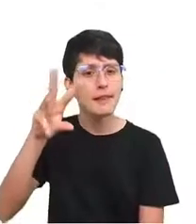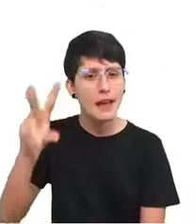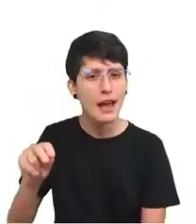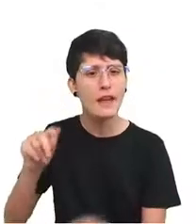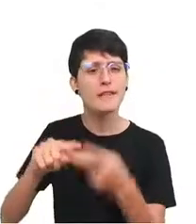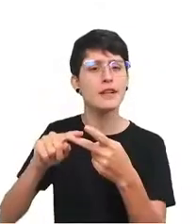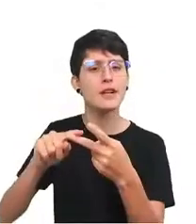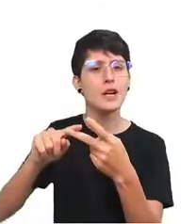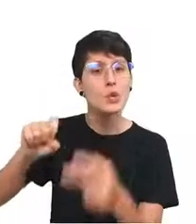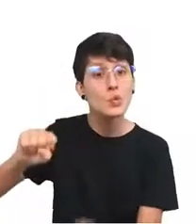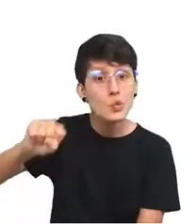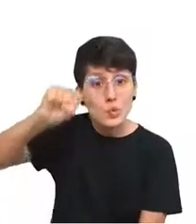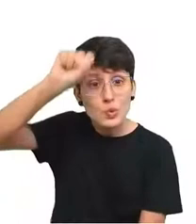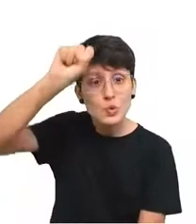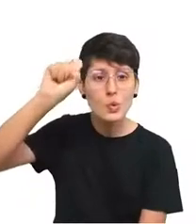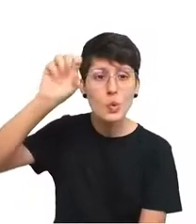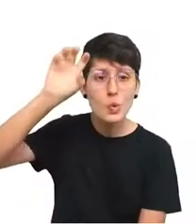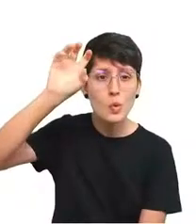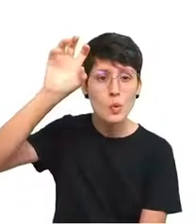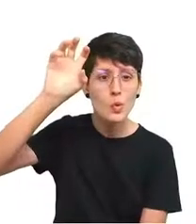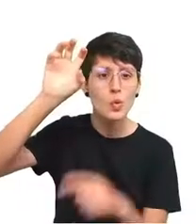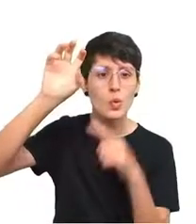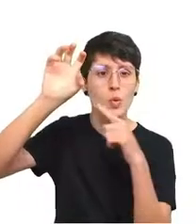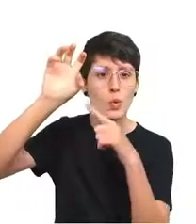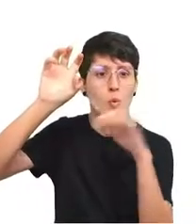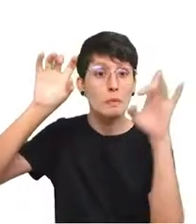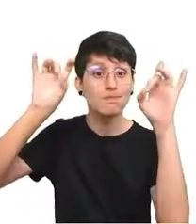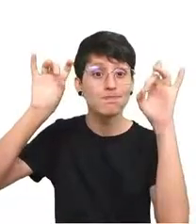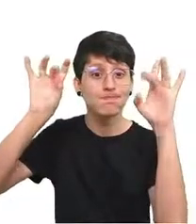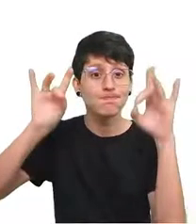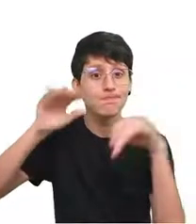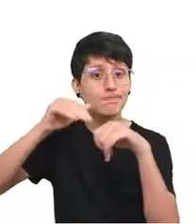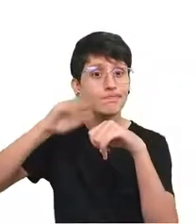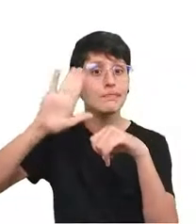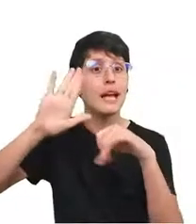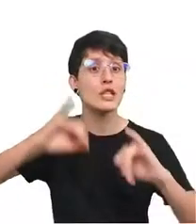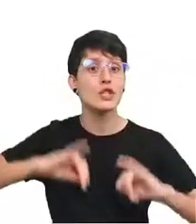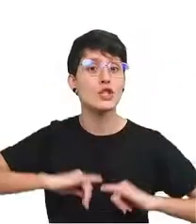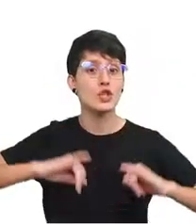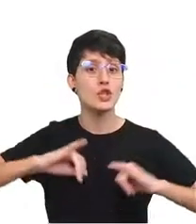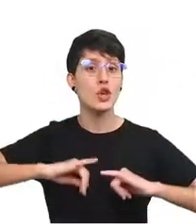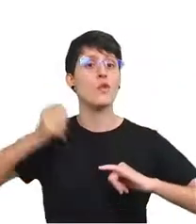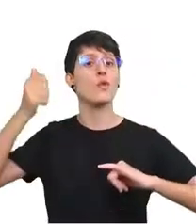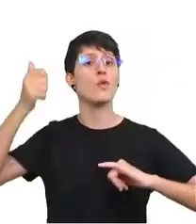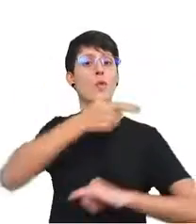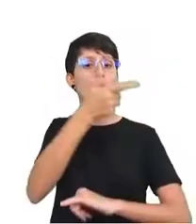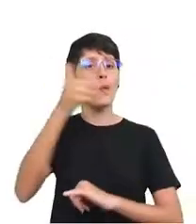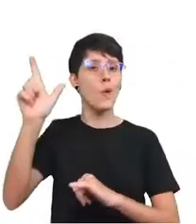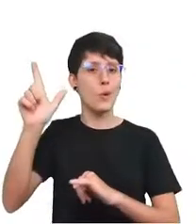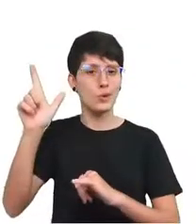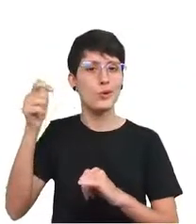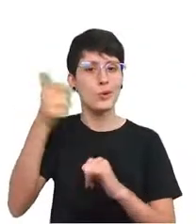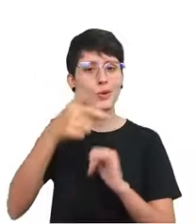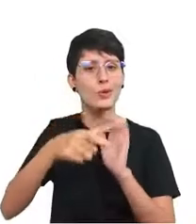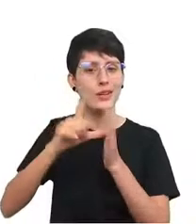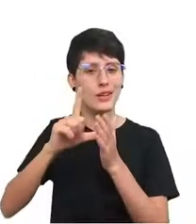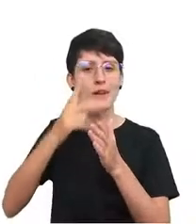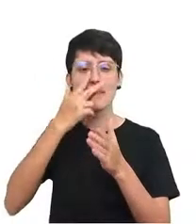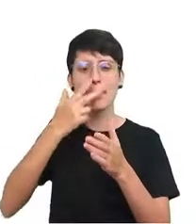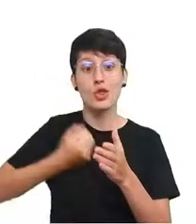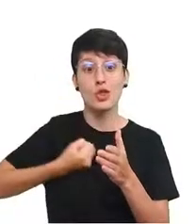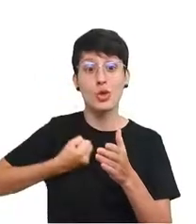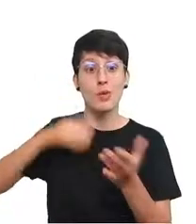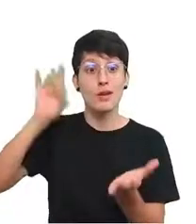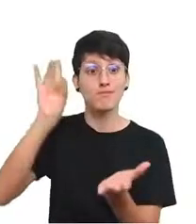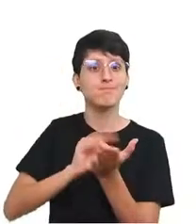especialmente, foram muito mais afetados do que aparece no número oficial de mortes. E isso